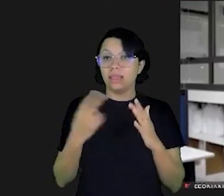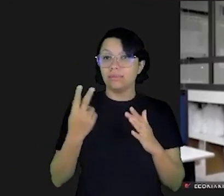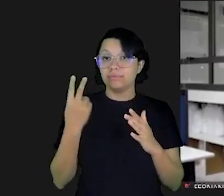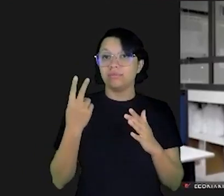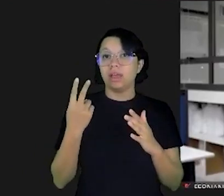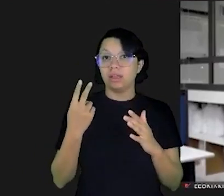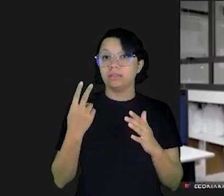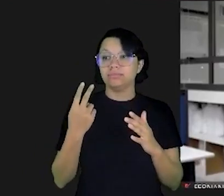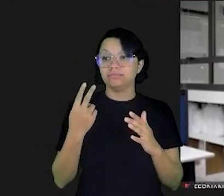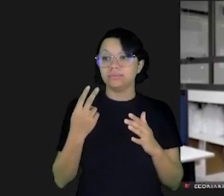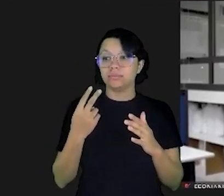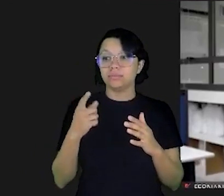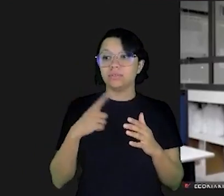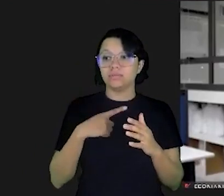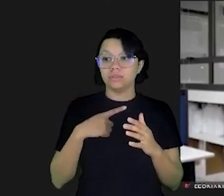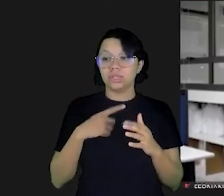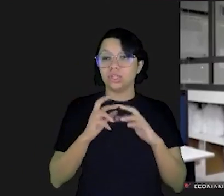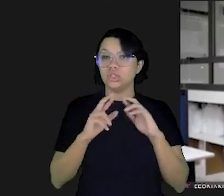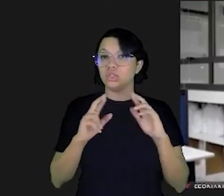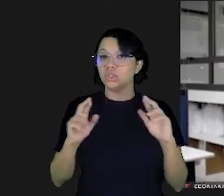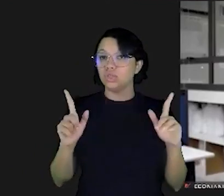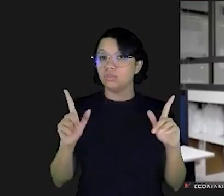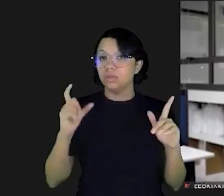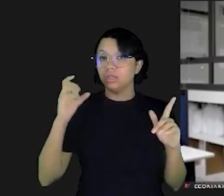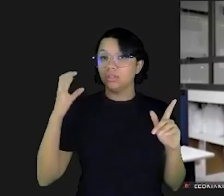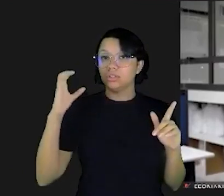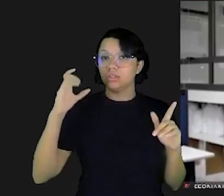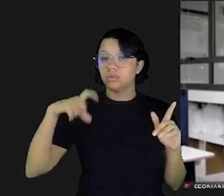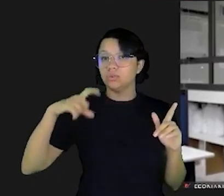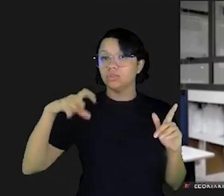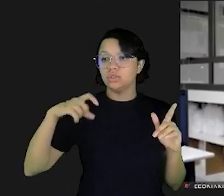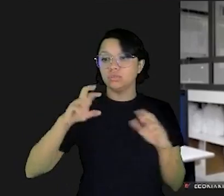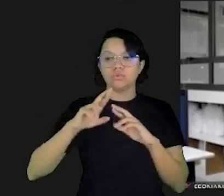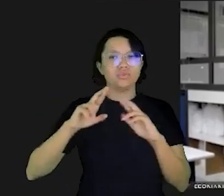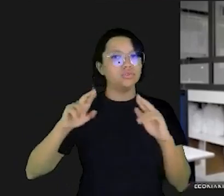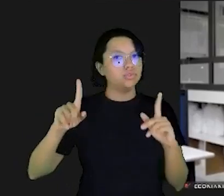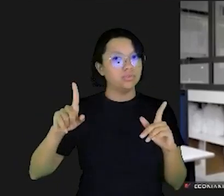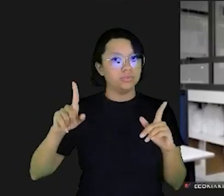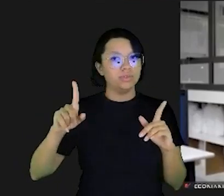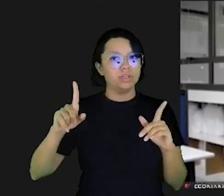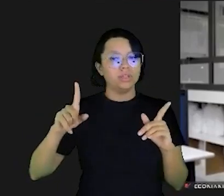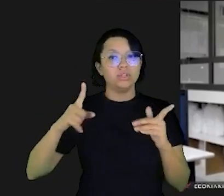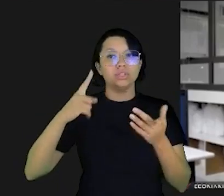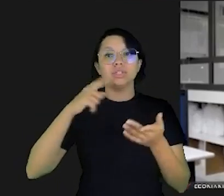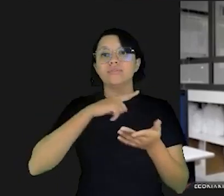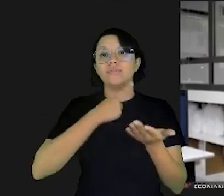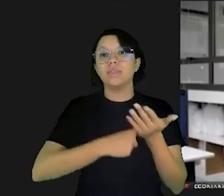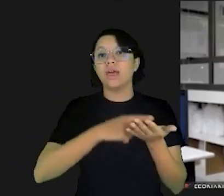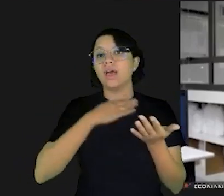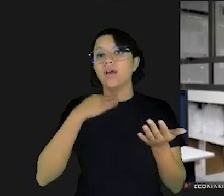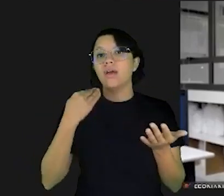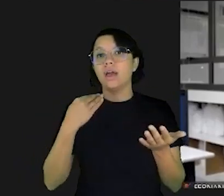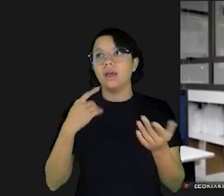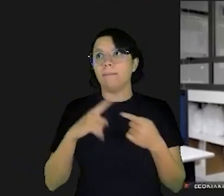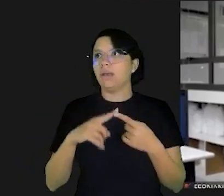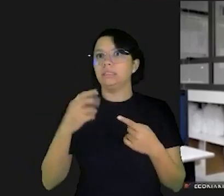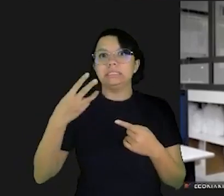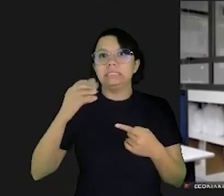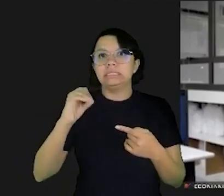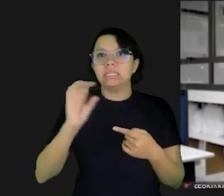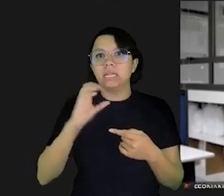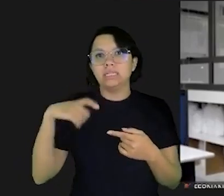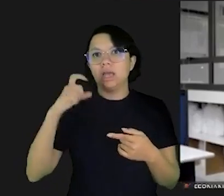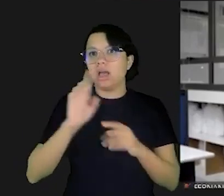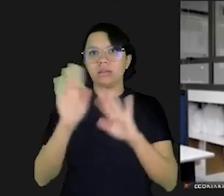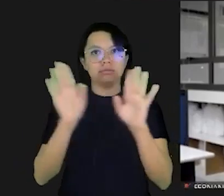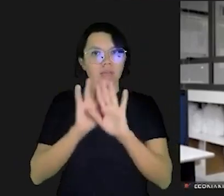talvez até valha a pena você ter diferentes cartões de crédito com diferentes vencimentos mas também